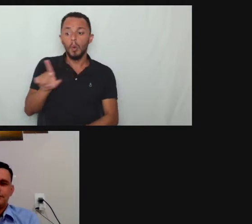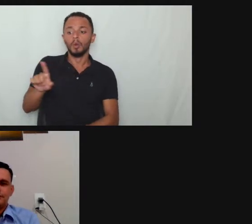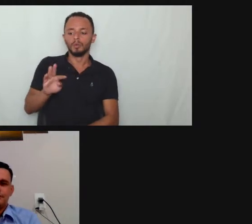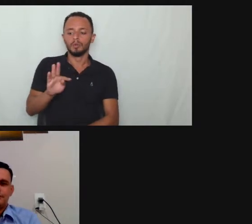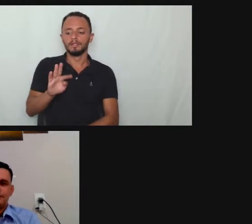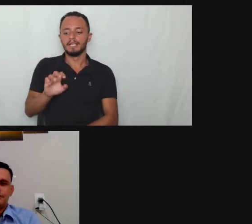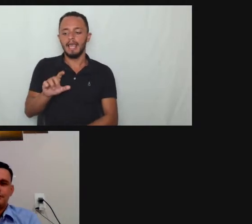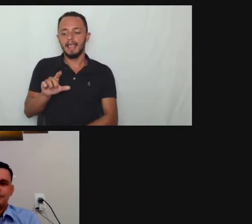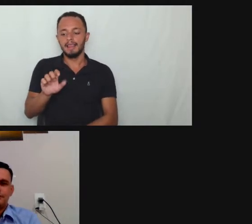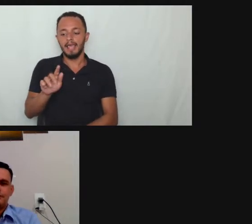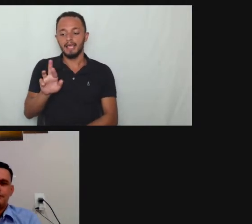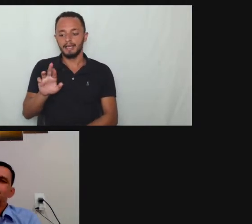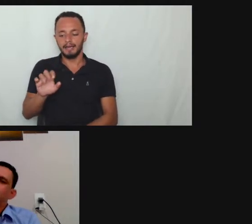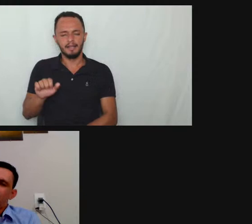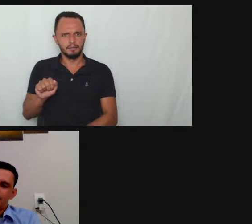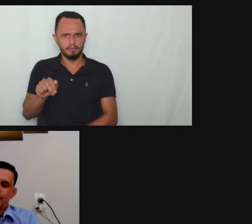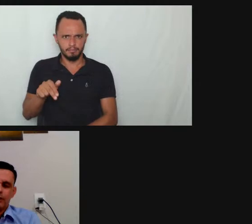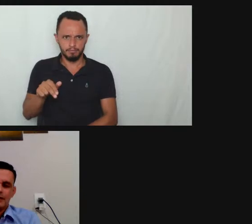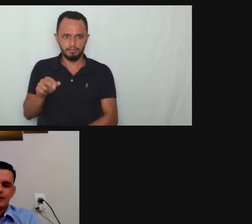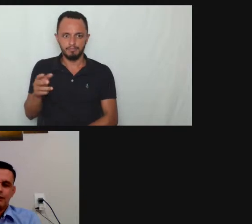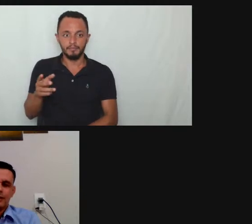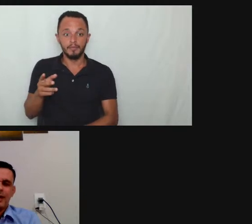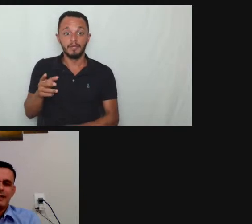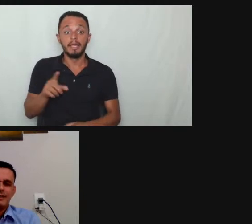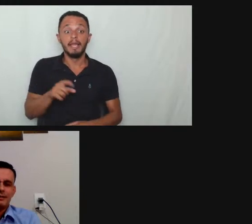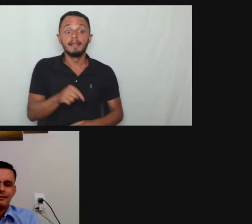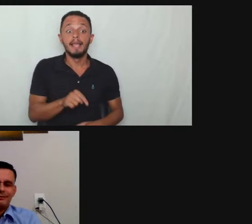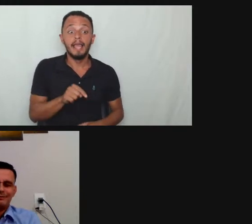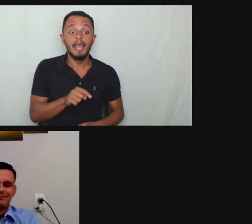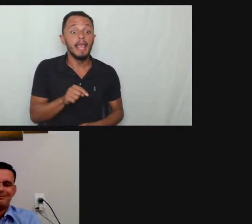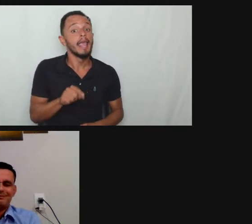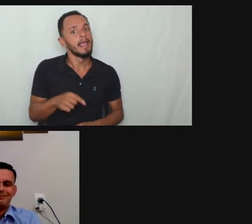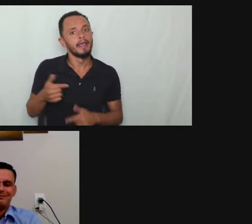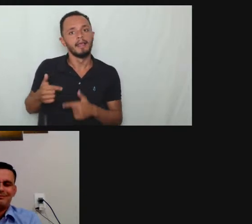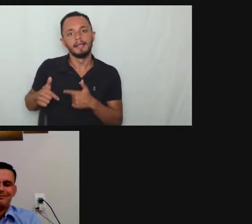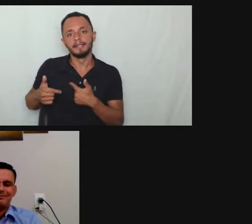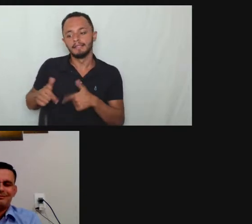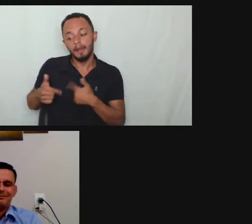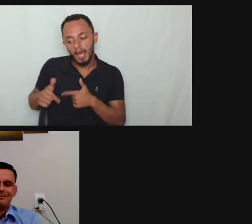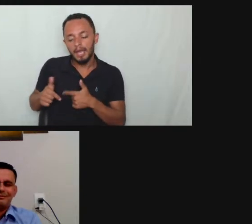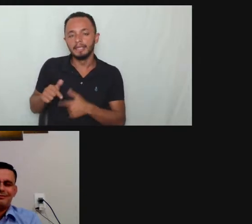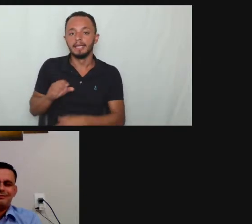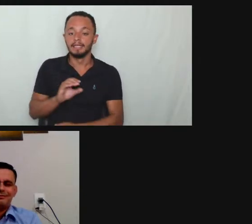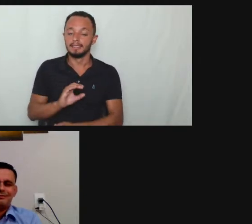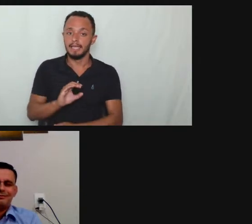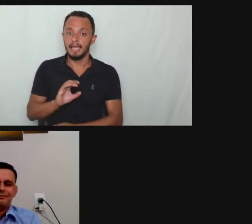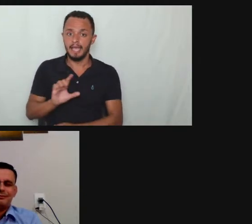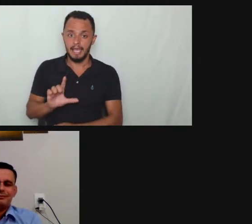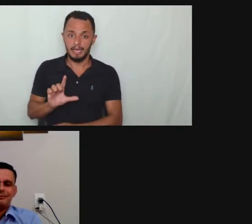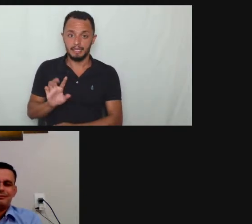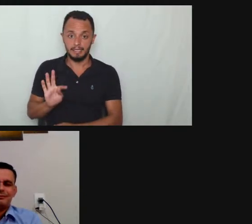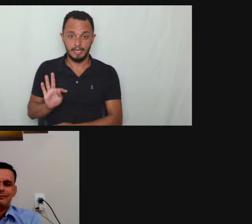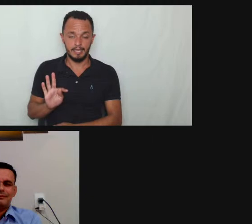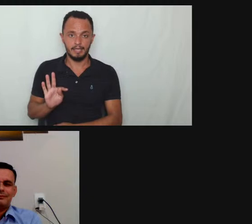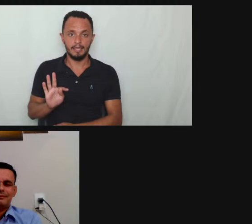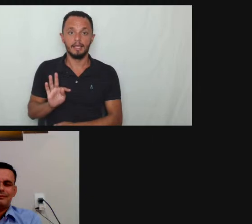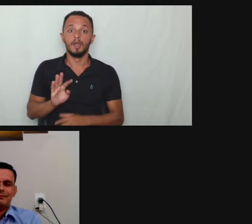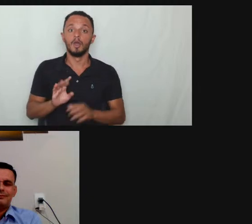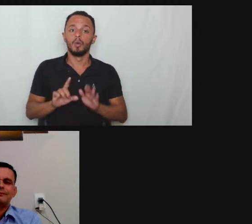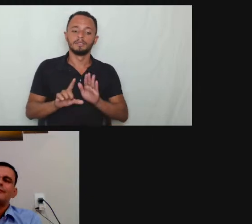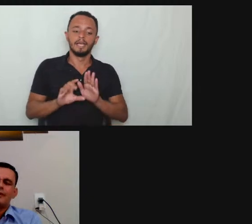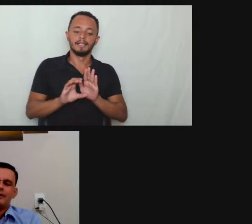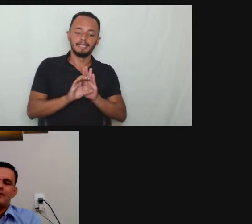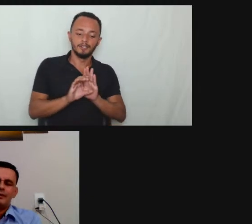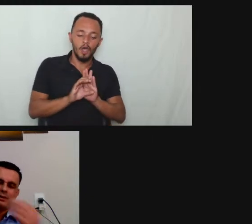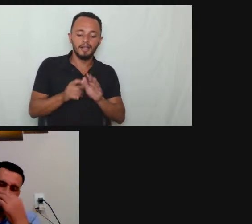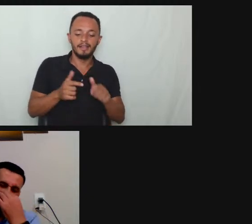Marcelo o regime dela é seletista então ação trabalhista ação trabalhista tá a Sandra sem medo mas ó último caso